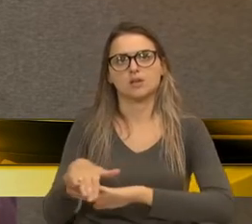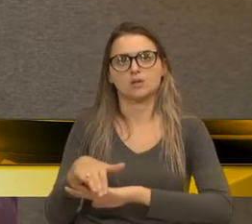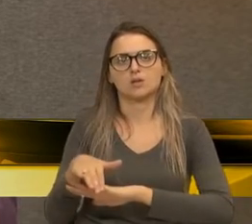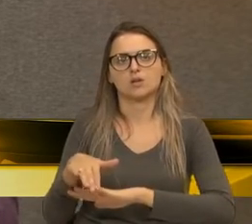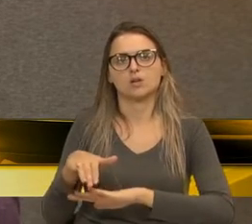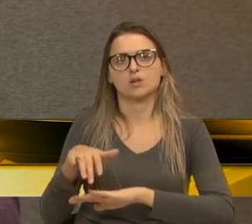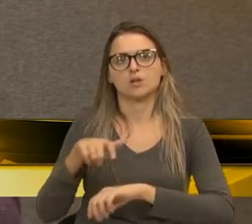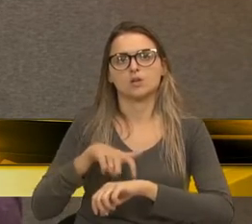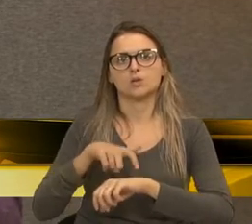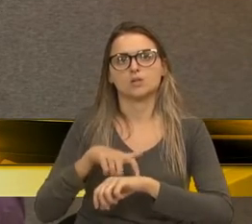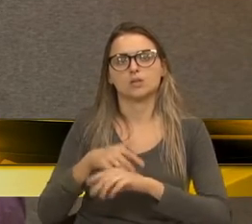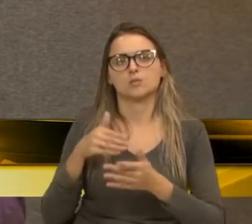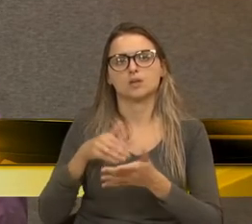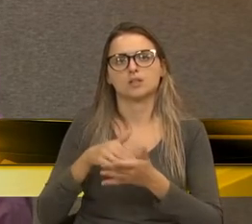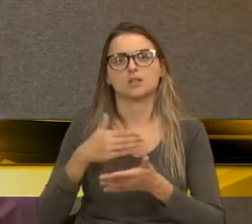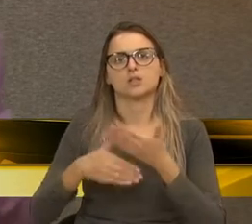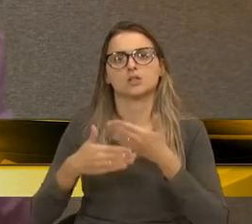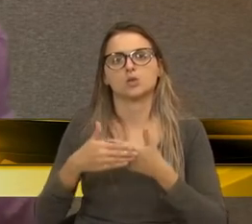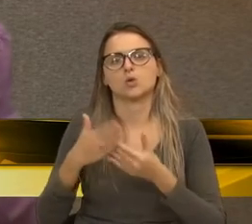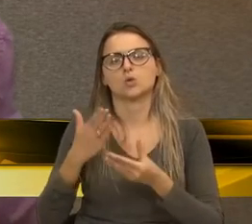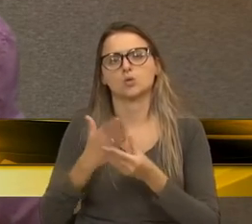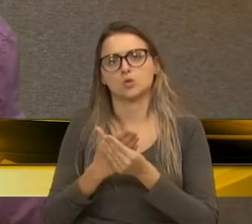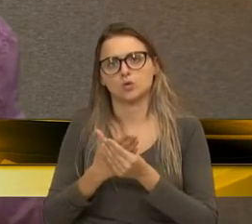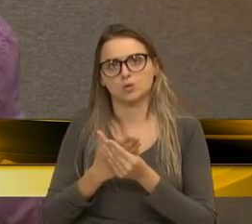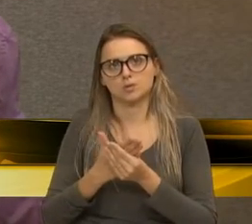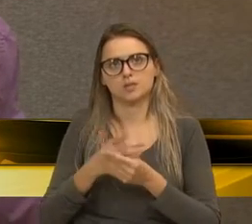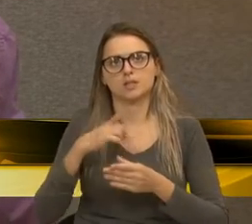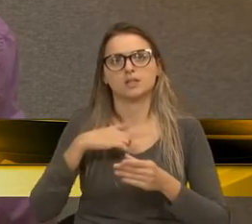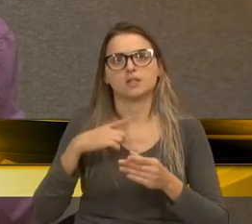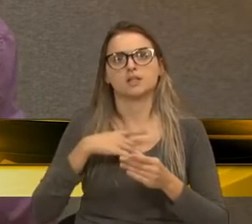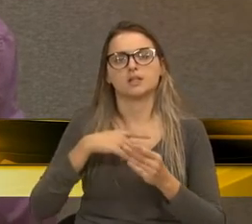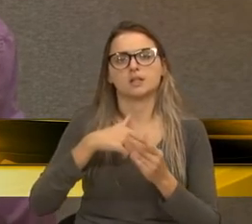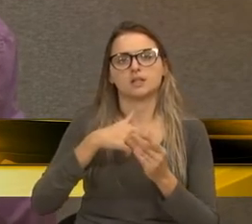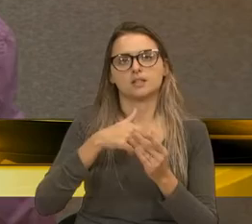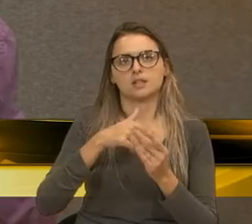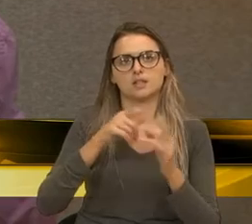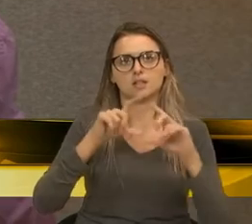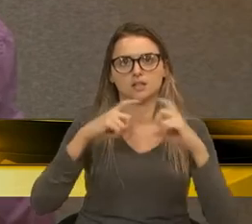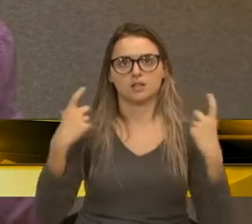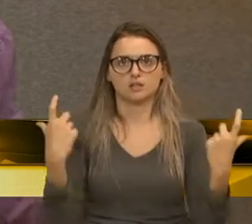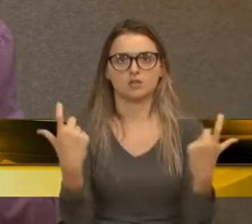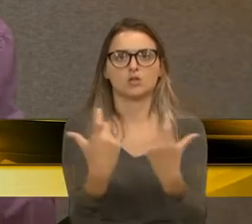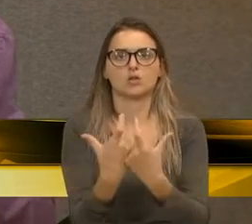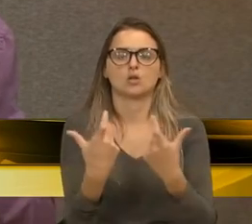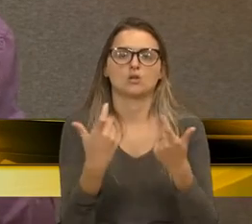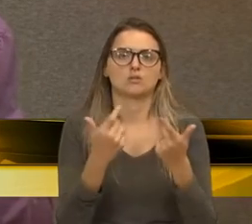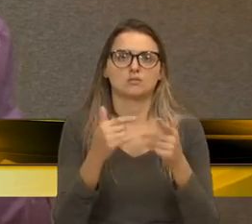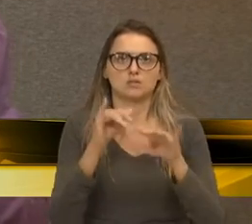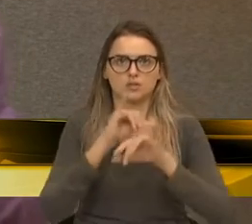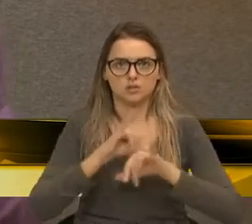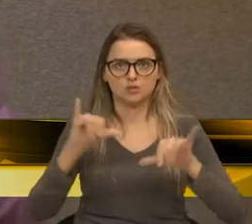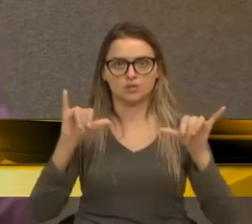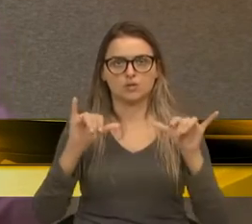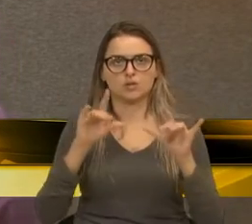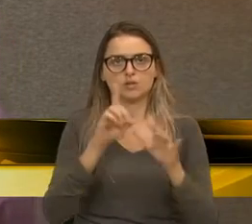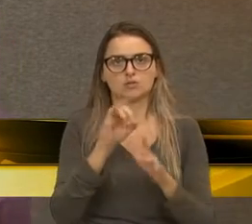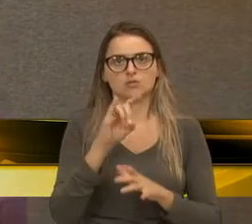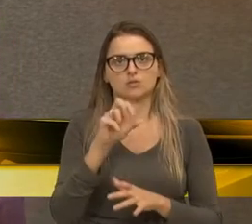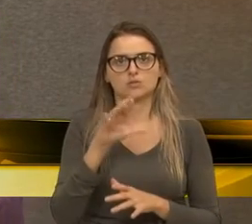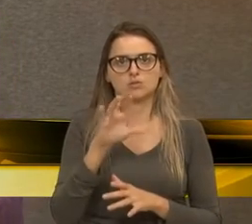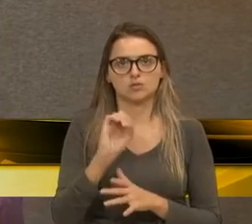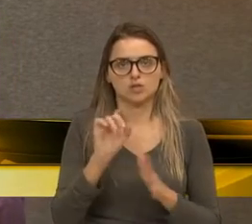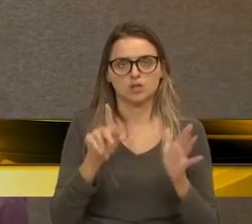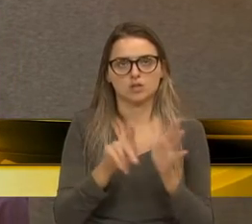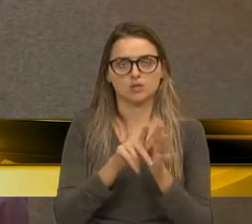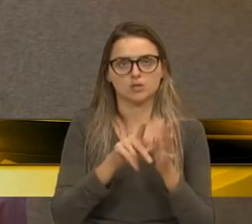período de tramitação de todo o processo. Então, seria colocada uma notificação na sucata, publicada no diário do